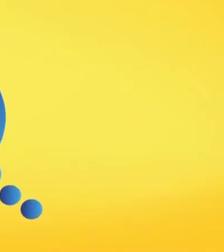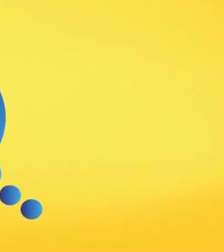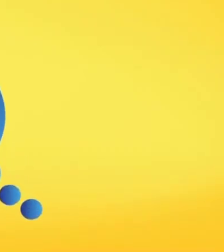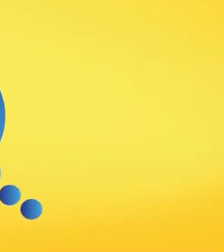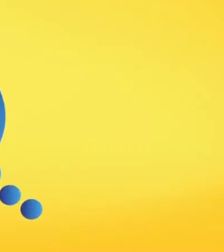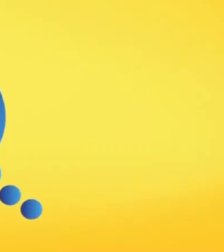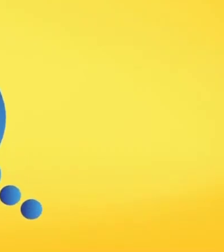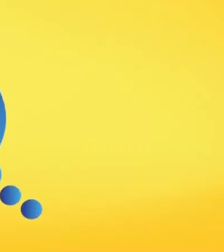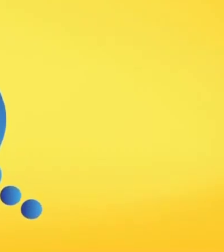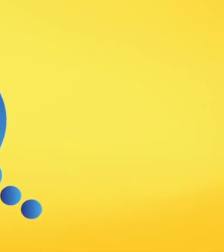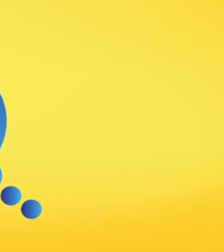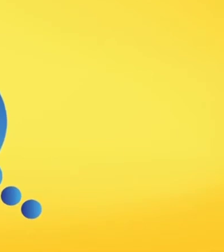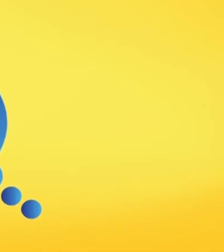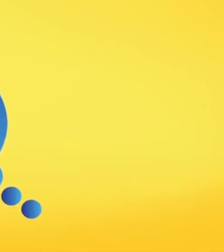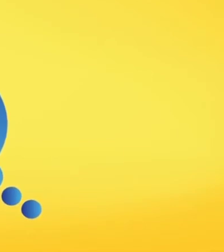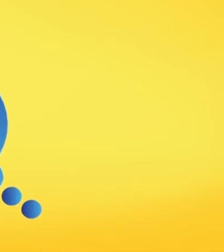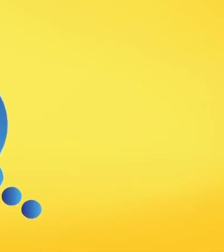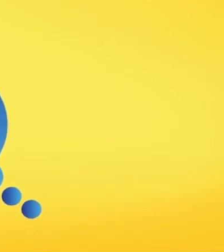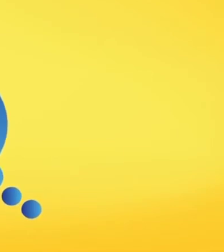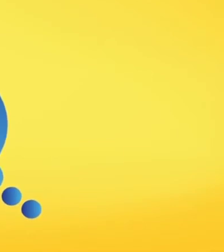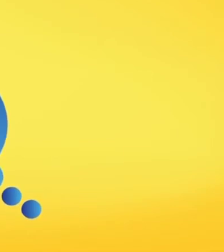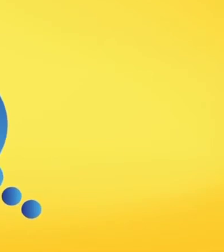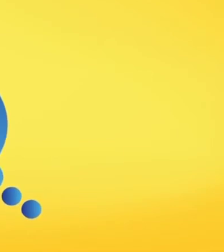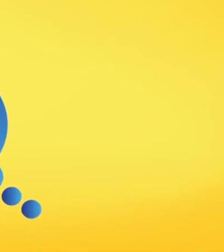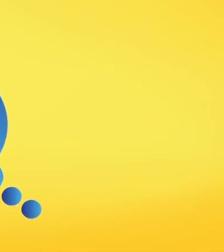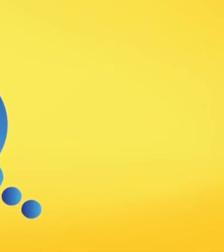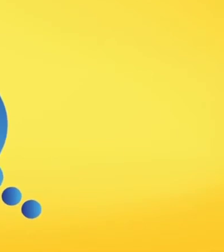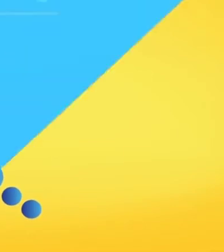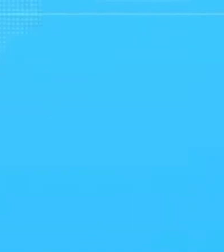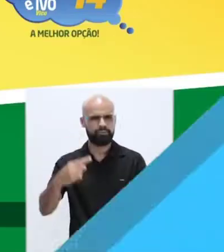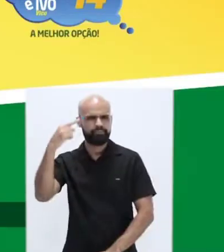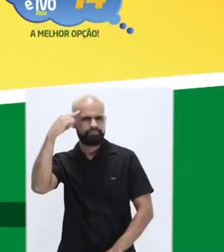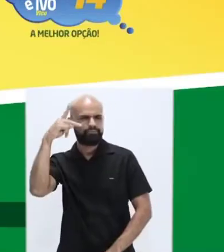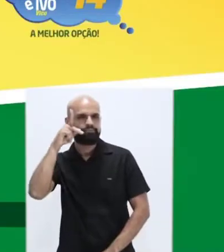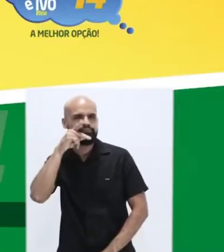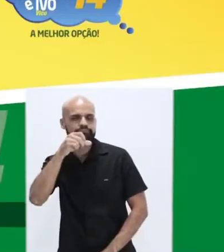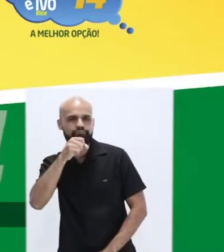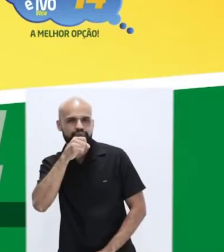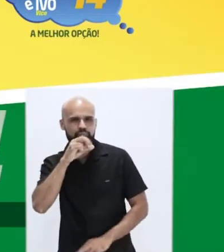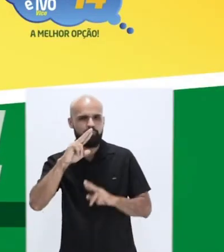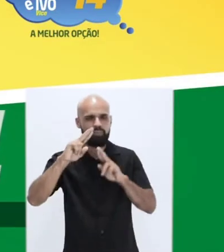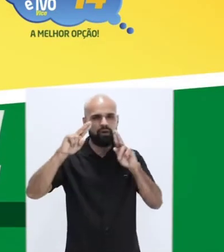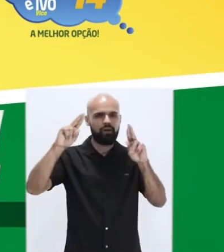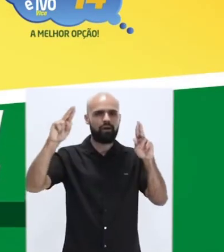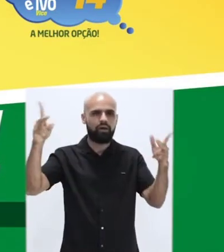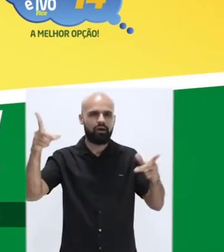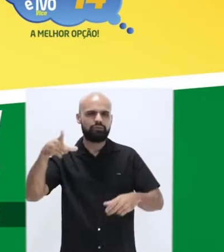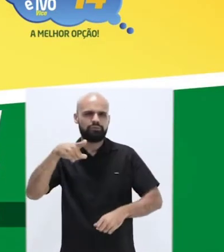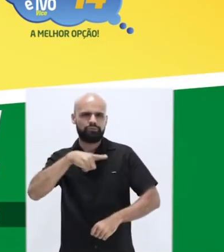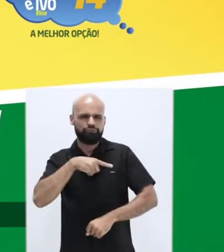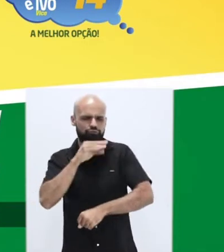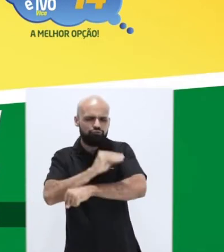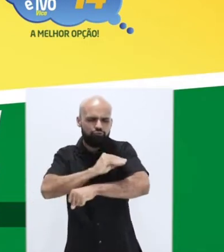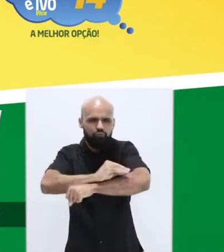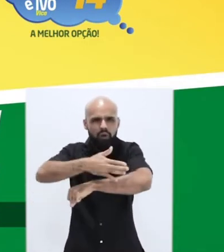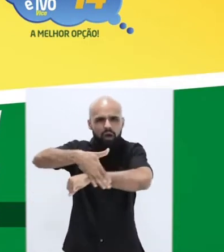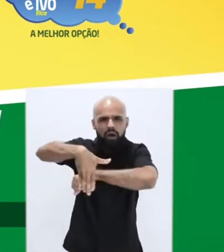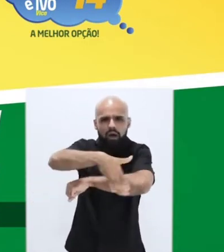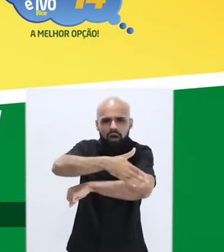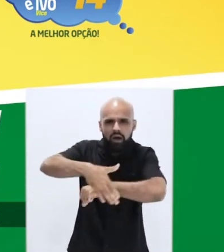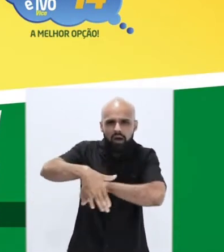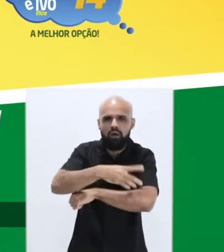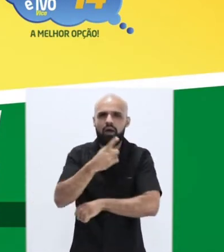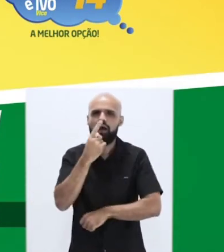Agora temos a melhor opção. É 14, é Leonel Prefeito. Pensar uma Porto Velho diferente é ter saneamento